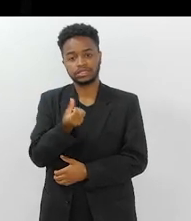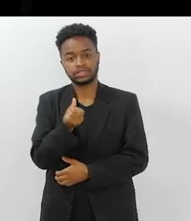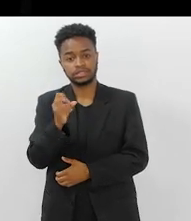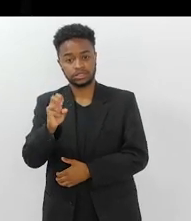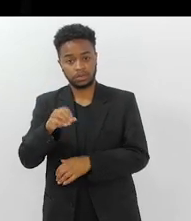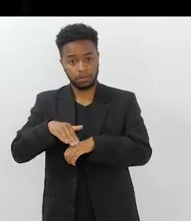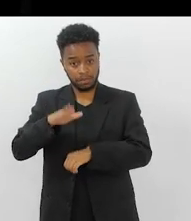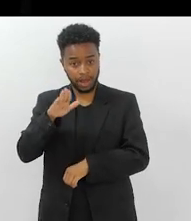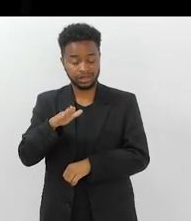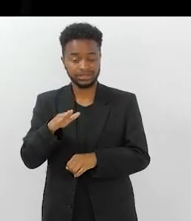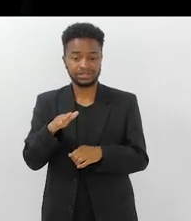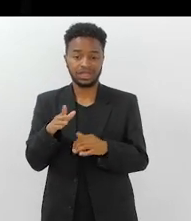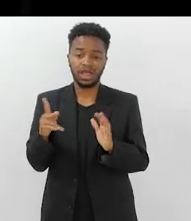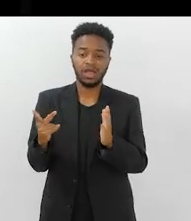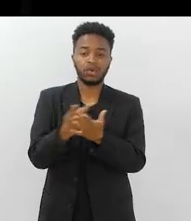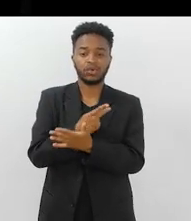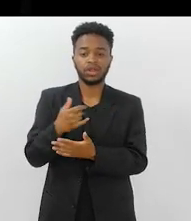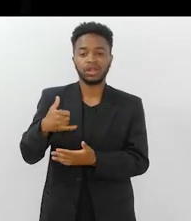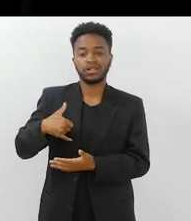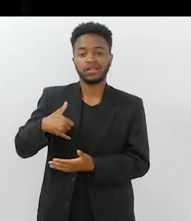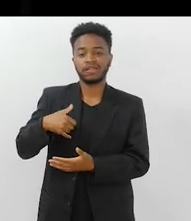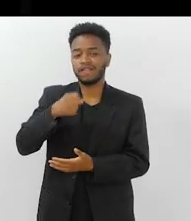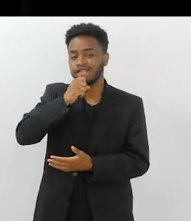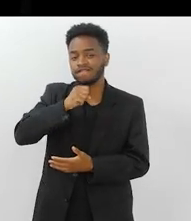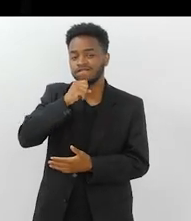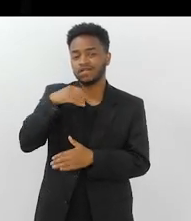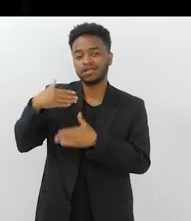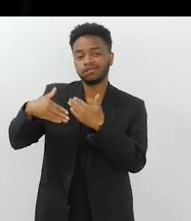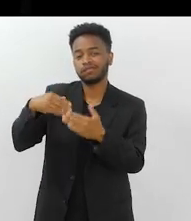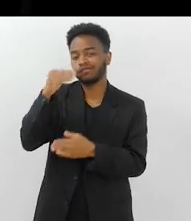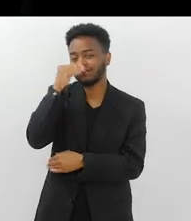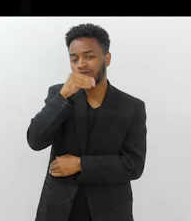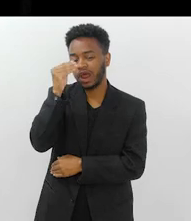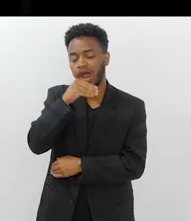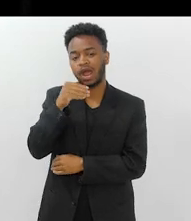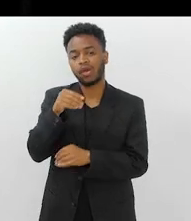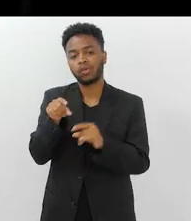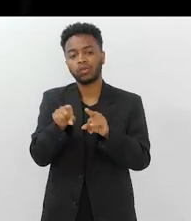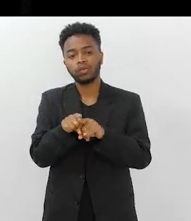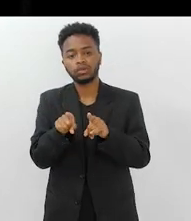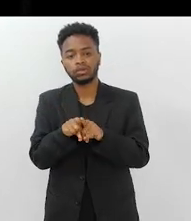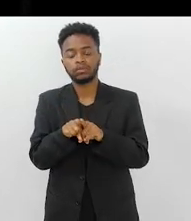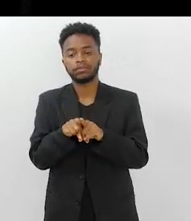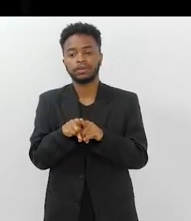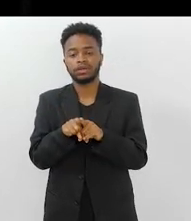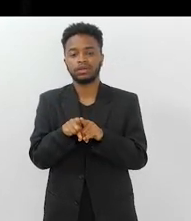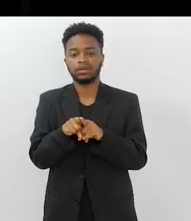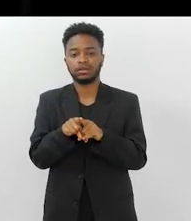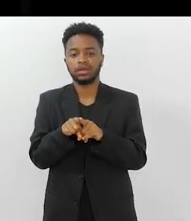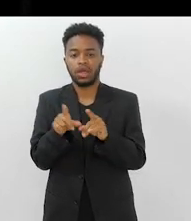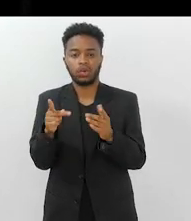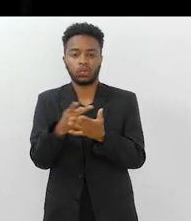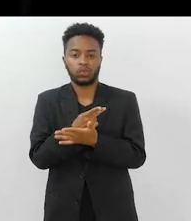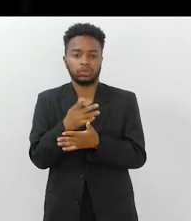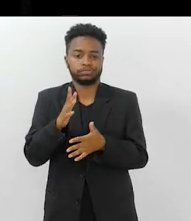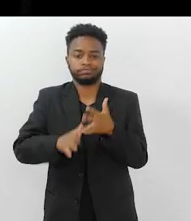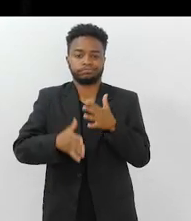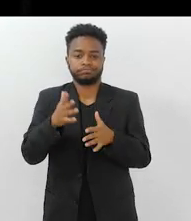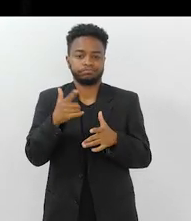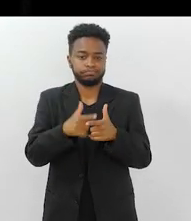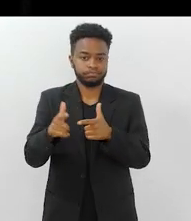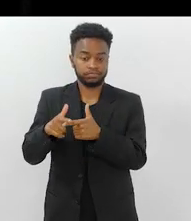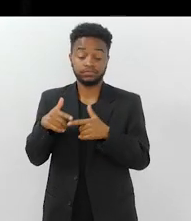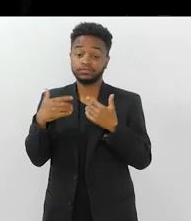envelhecendo de forma frágil, né, e tendo complicações.